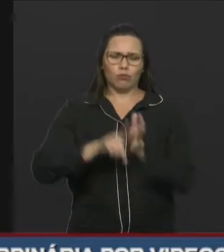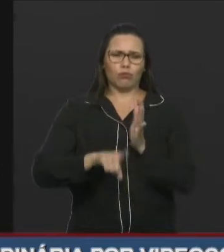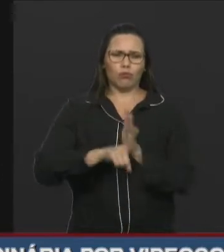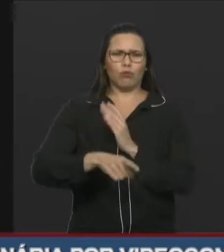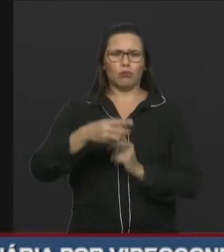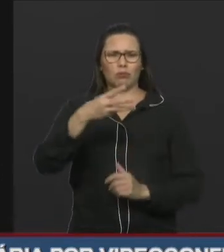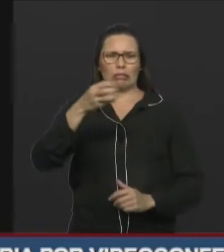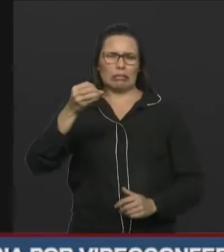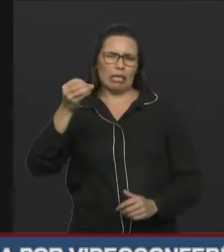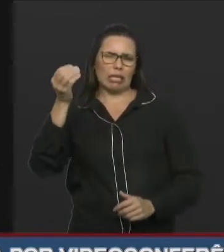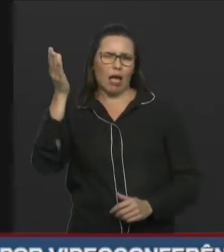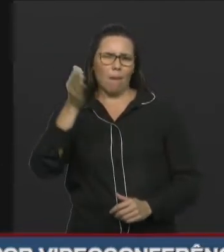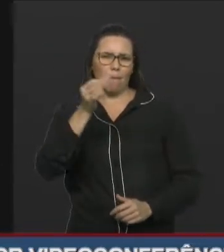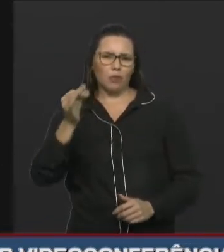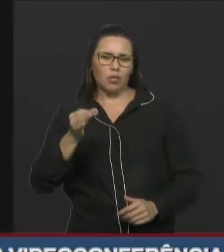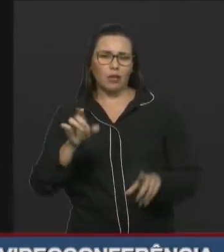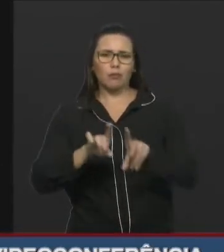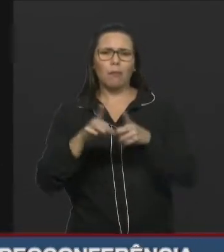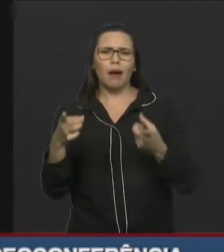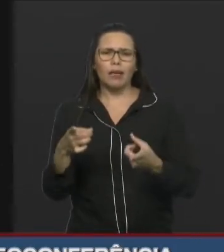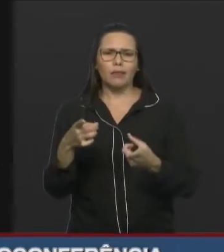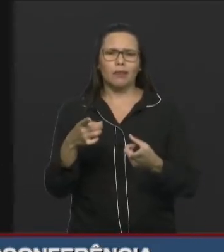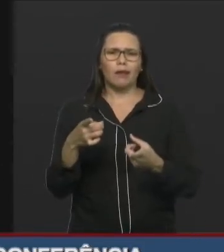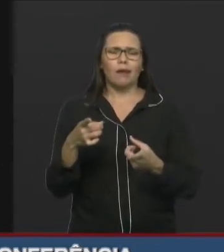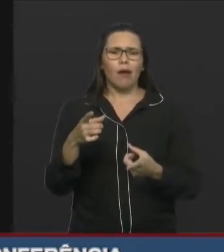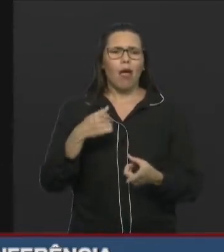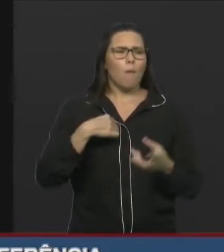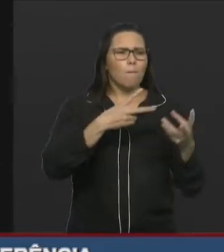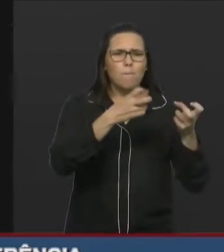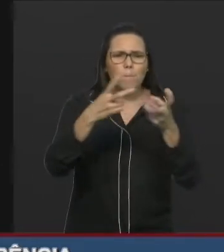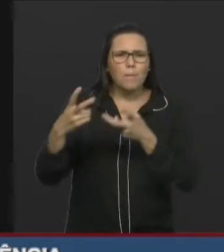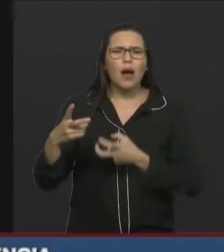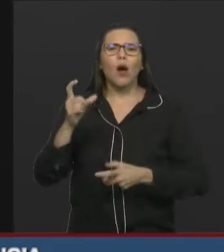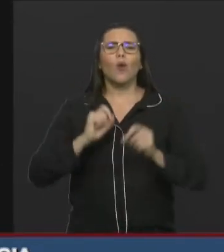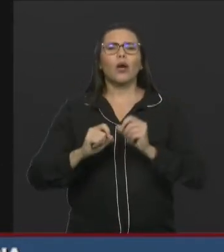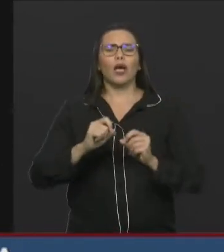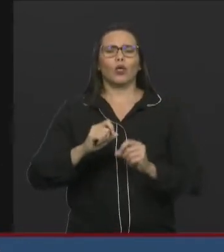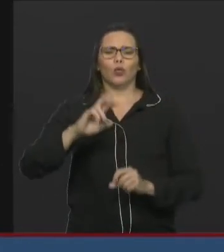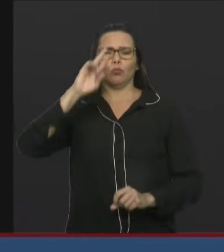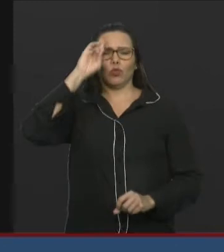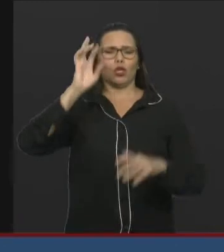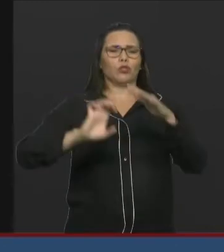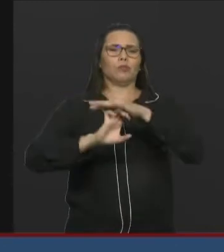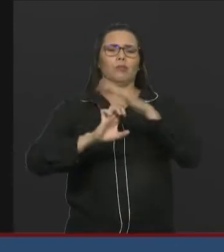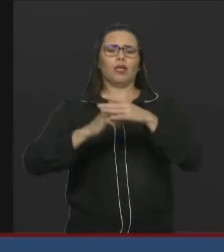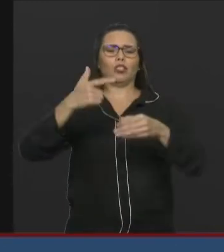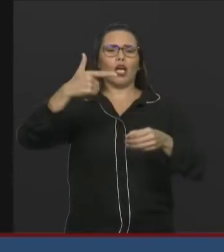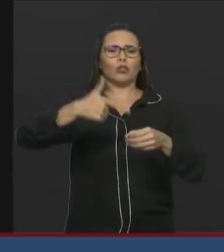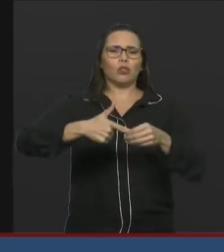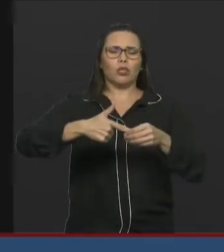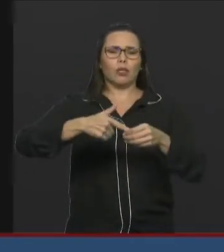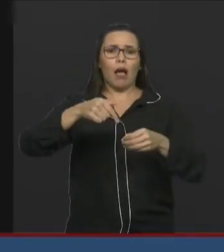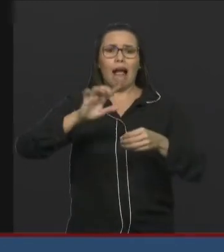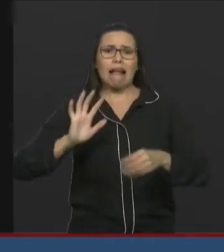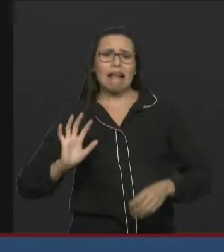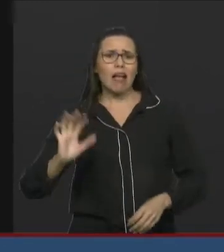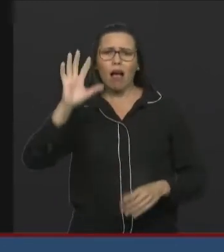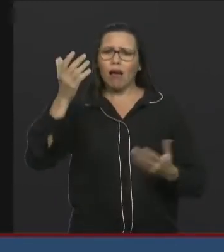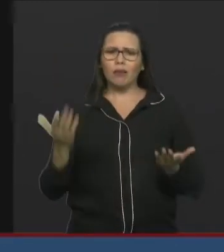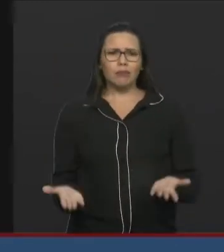não tem repasse, tem posto de gasolina que fez só aumentar, no momento de crise, esse custo de combustível. Então,